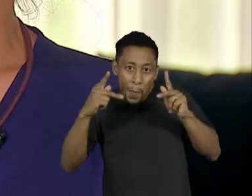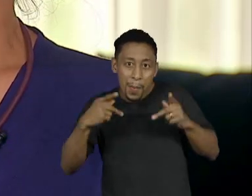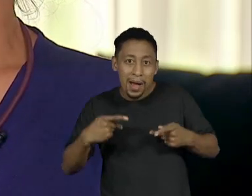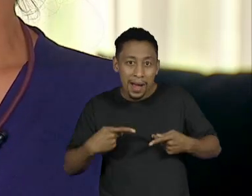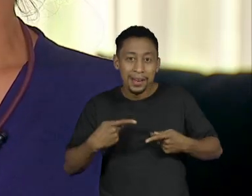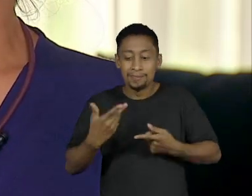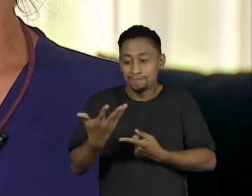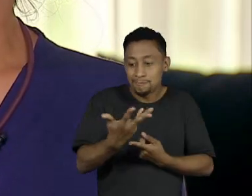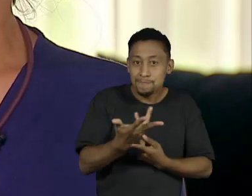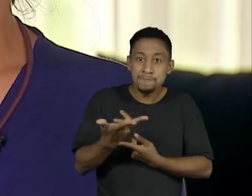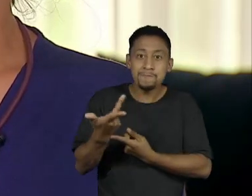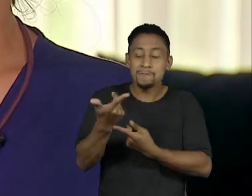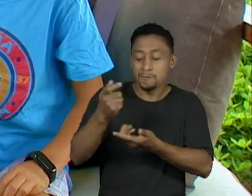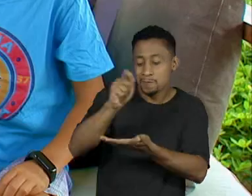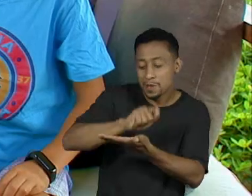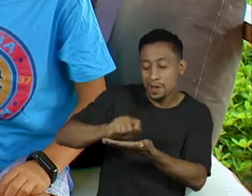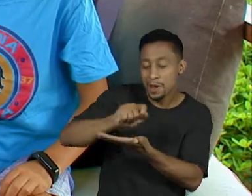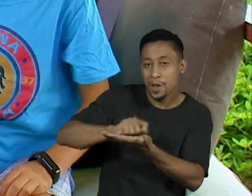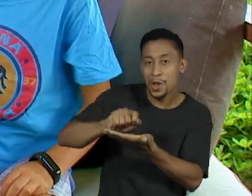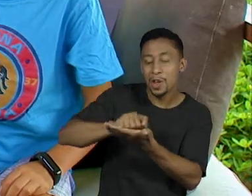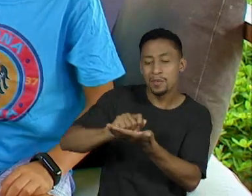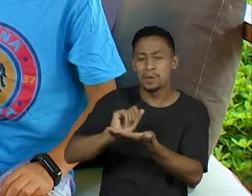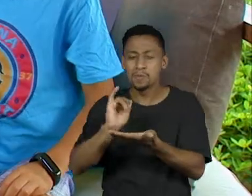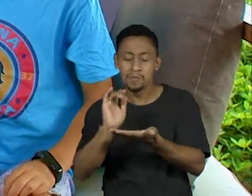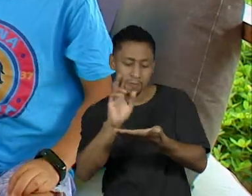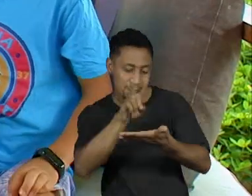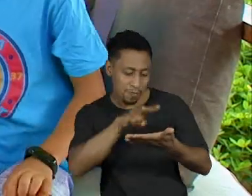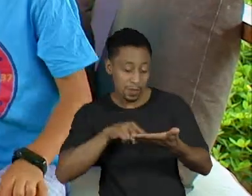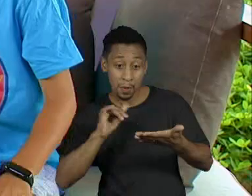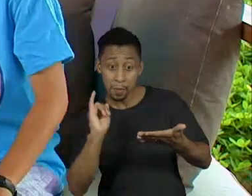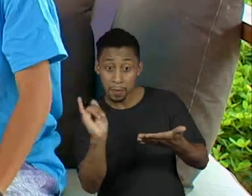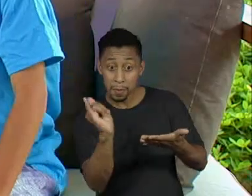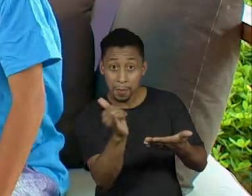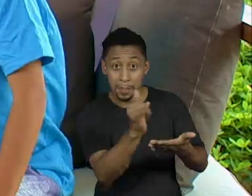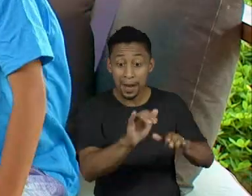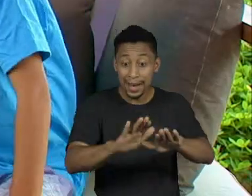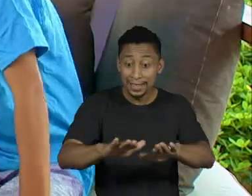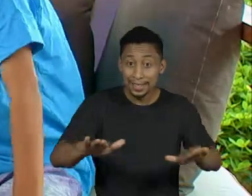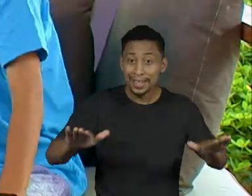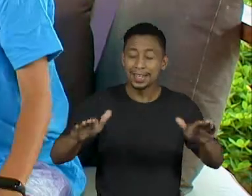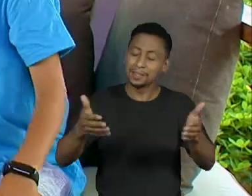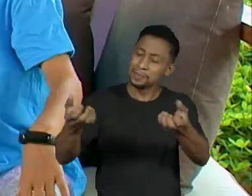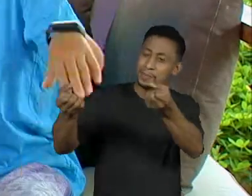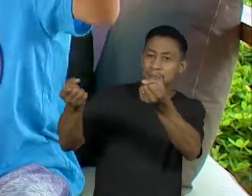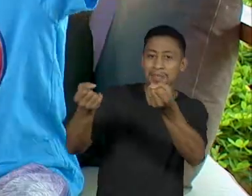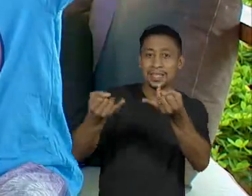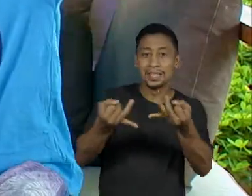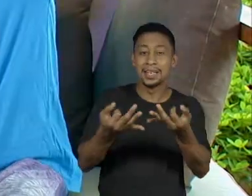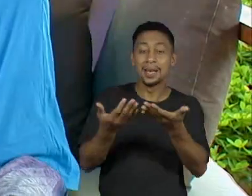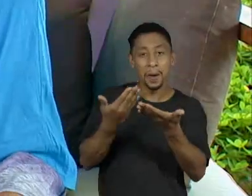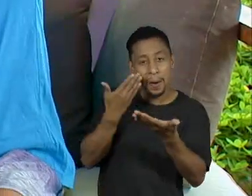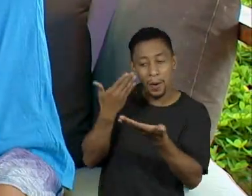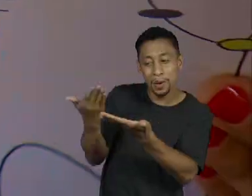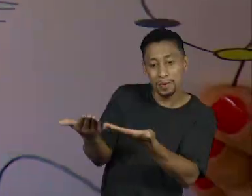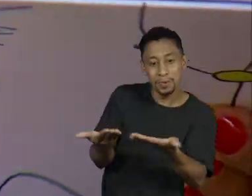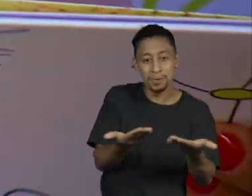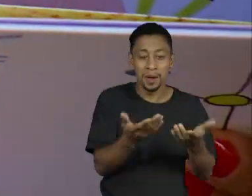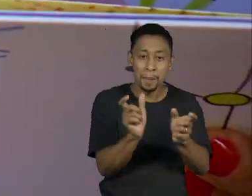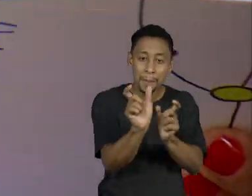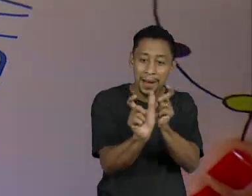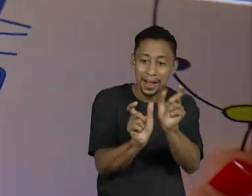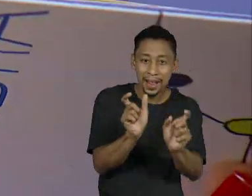E para as crianças, quando as crianças chegam no mundo, a gente quer apresentar esse mundo para elas dizer, olha, esse mundo que você está chegando também tem palavras.